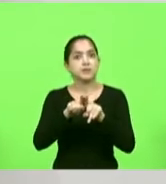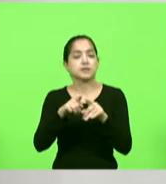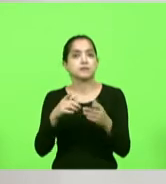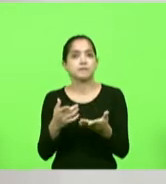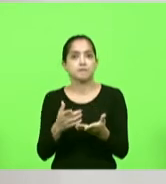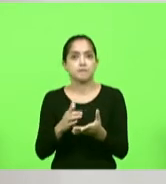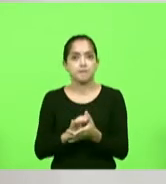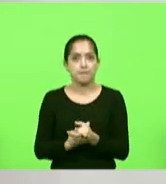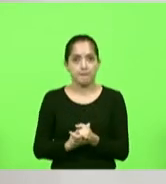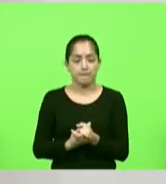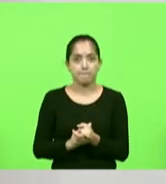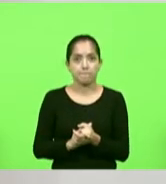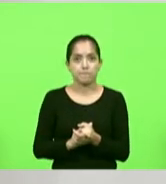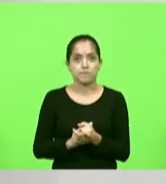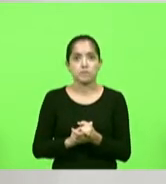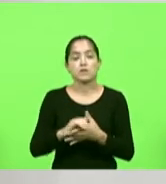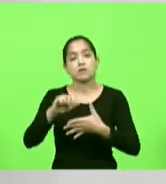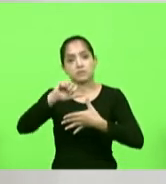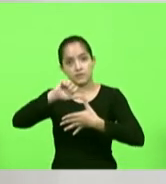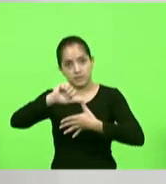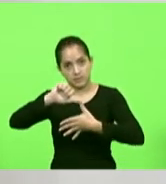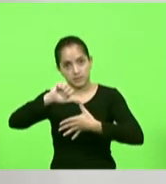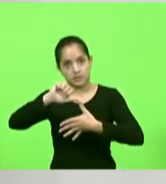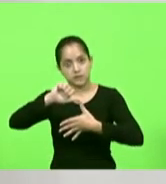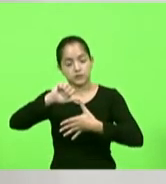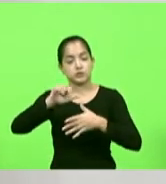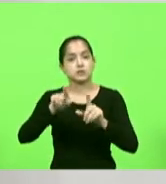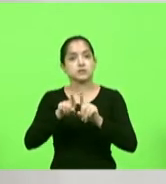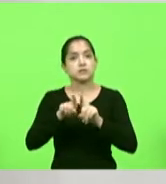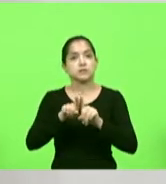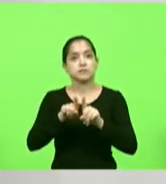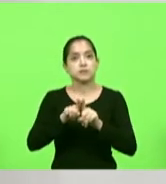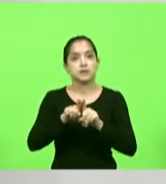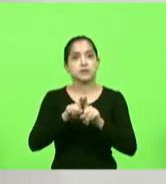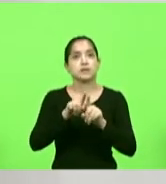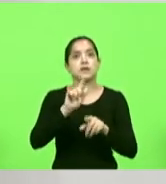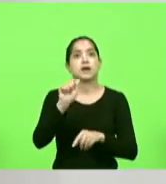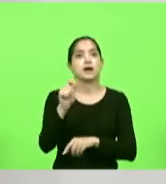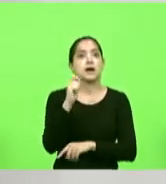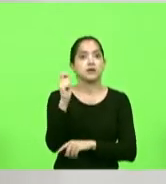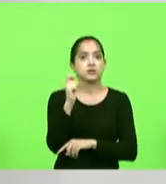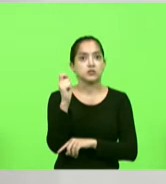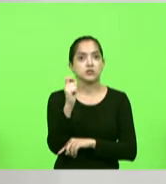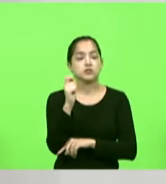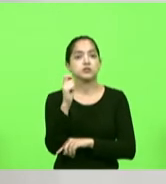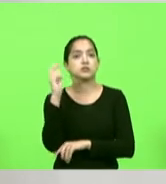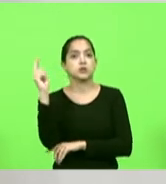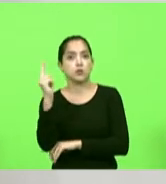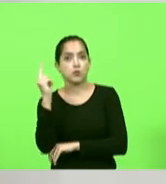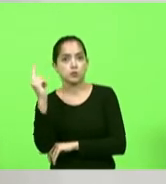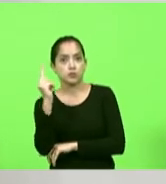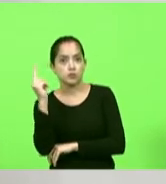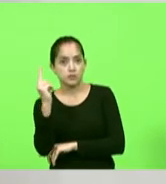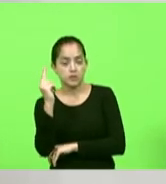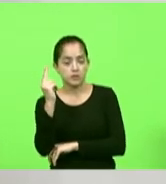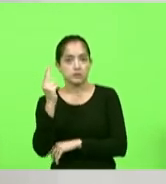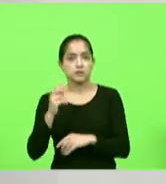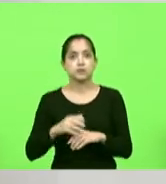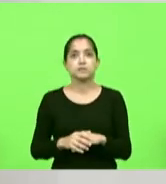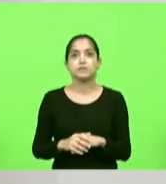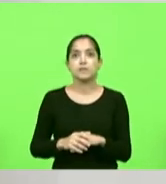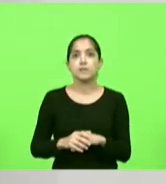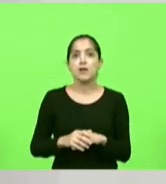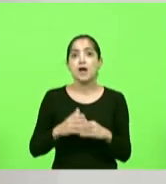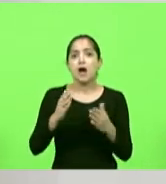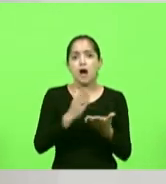da América Latina então Argentina e Uruguai que é o Galgo Livre e daí